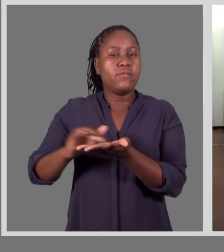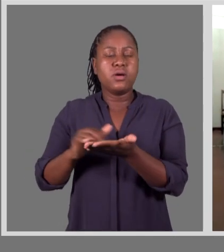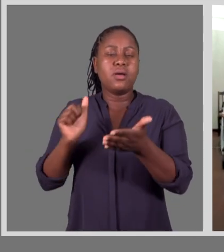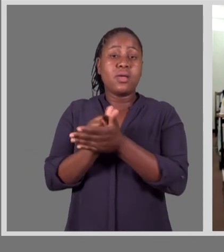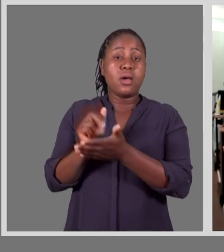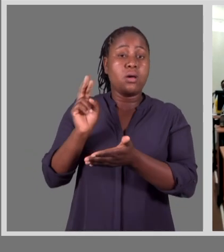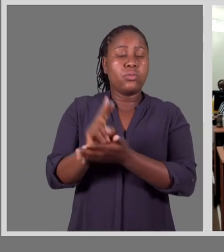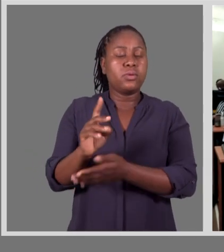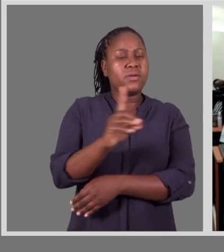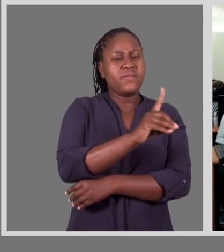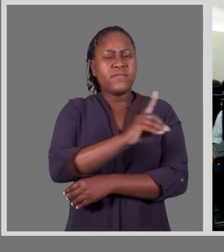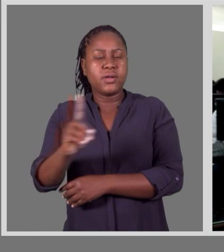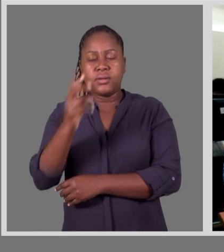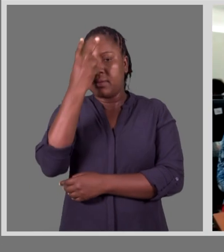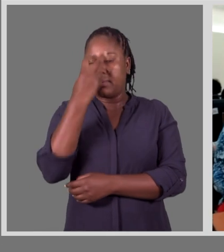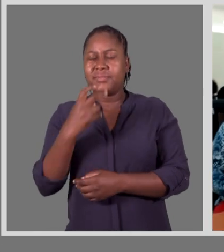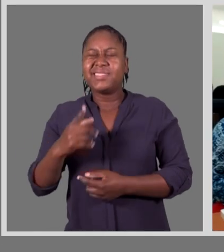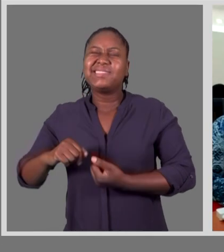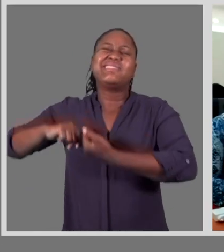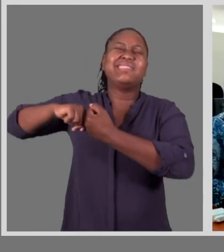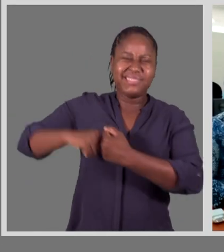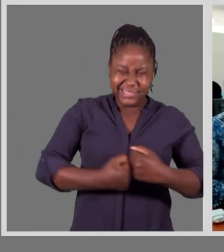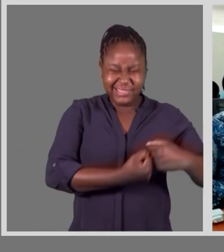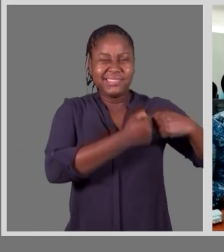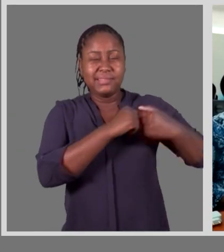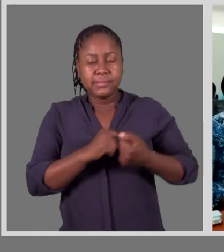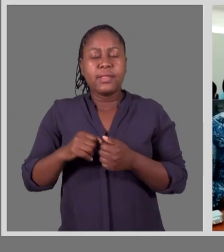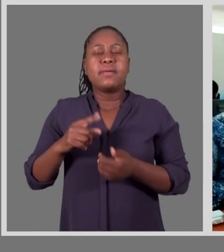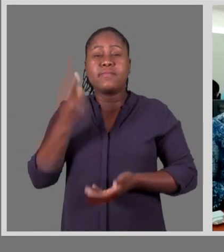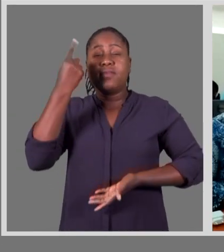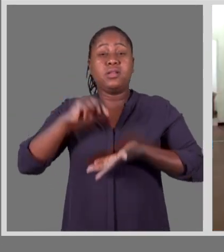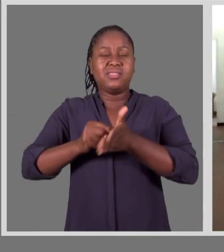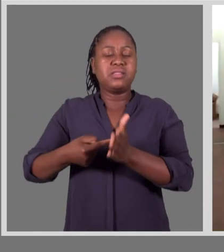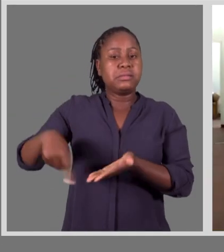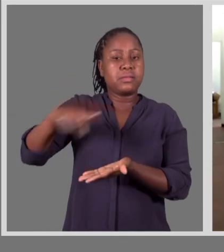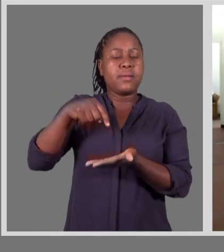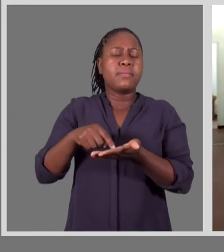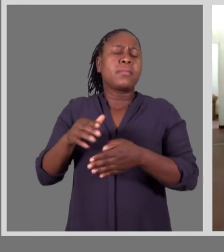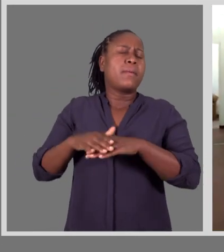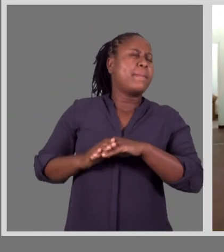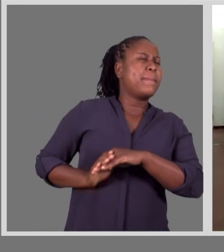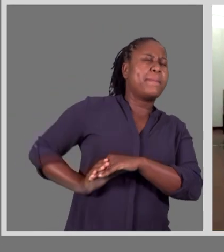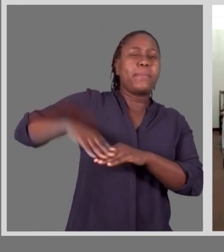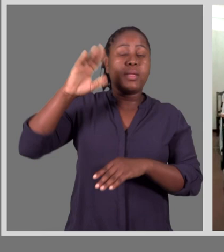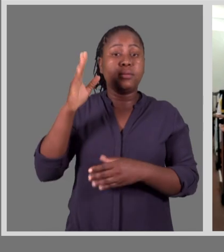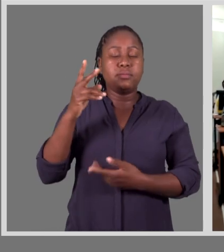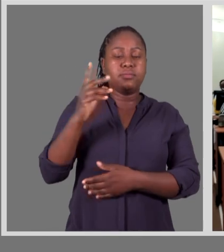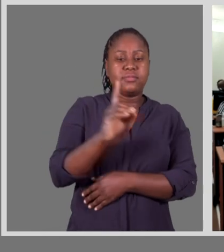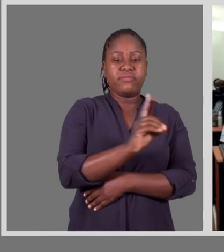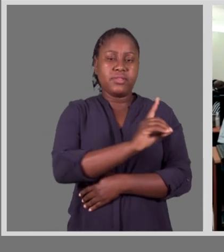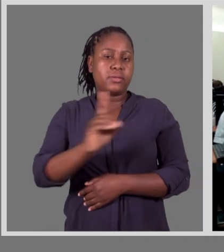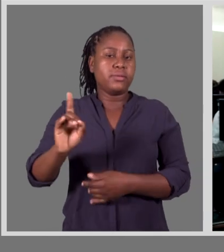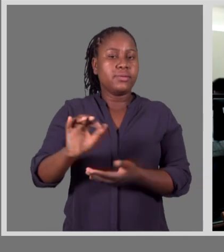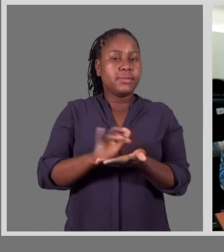A leitura de escritos de alunos com deficiência visual é um desafio dos professores daquela cidade, uma vez que